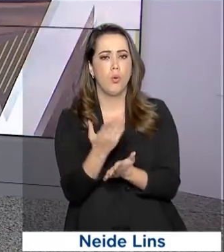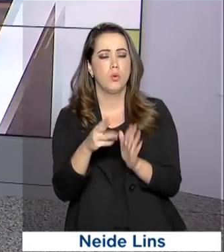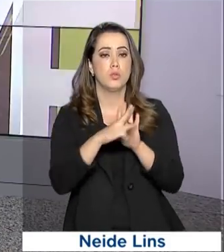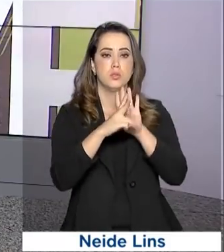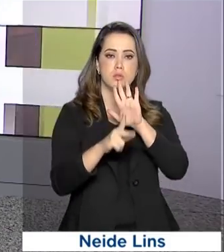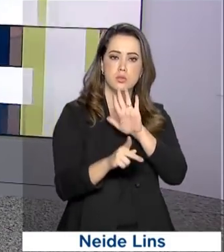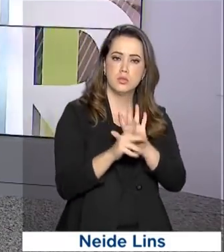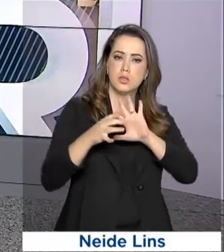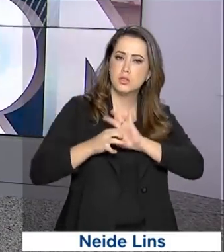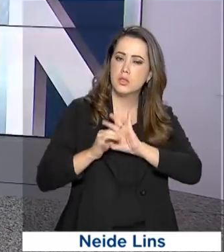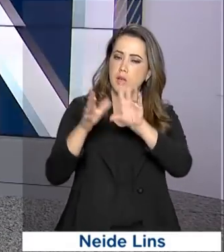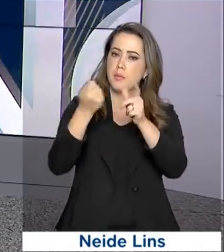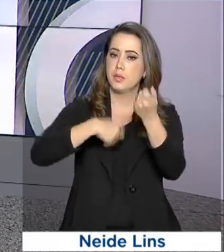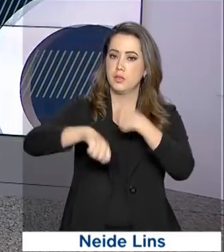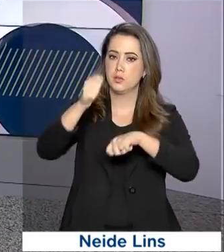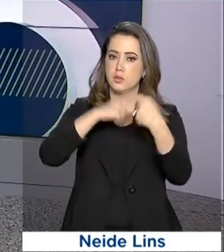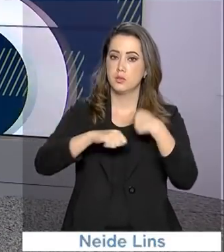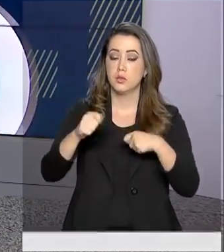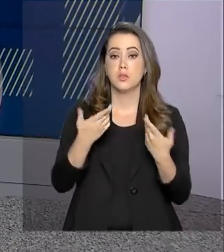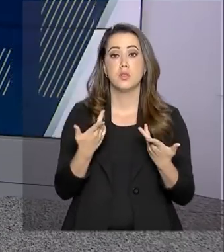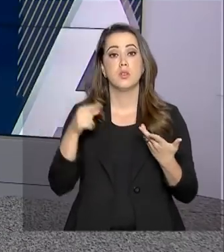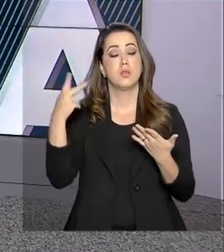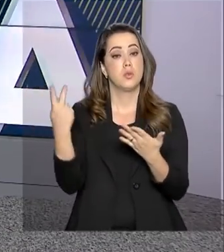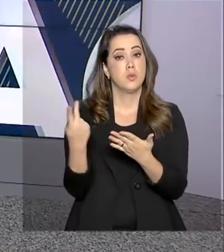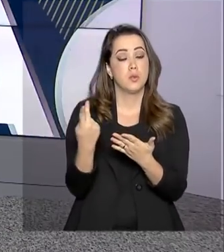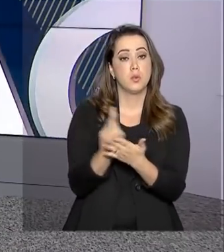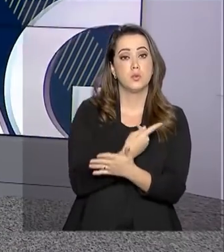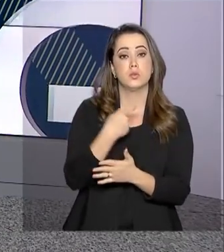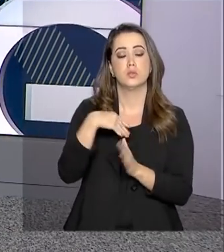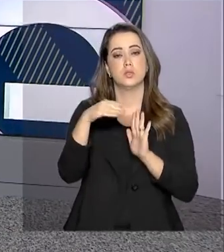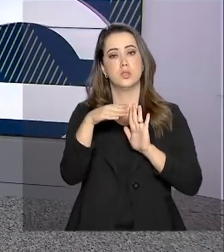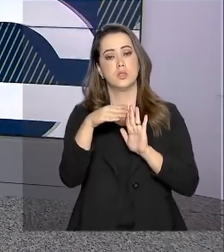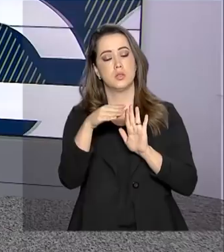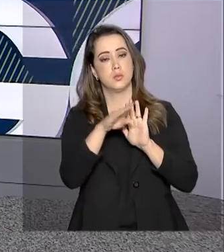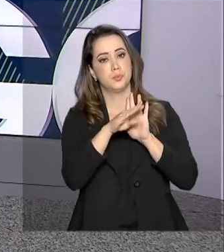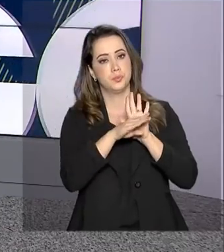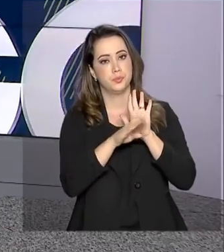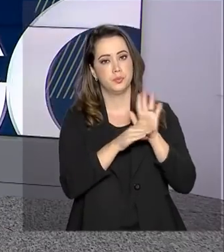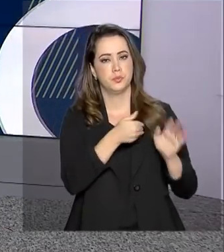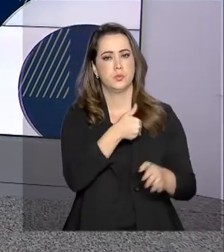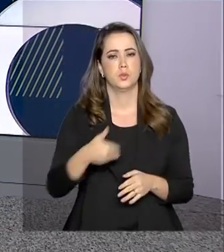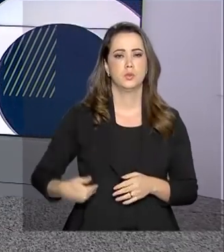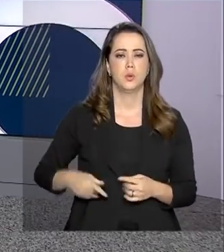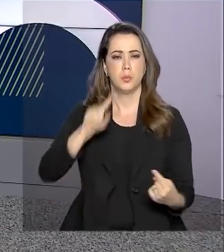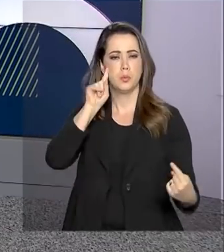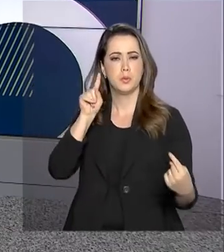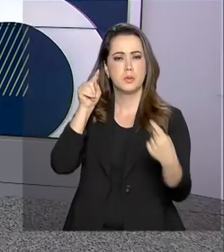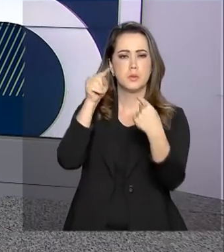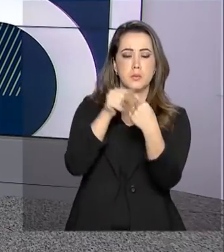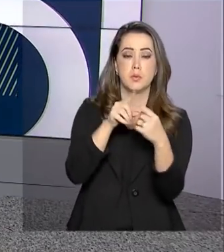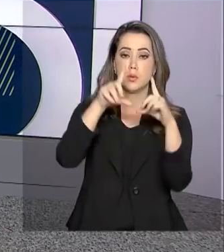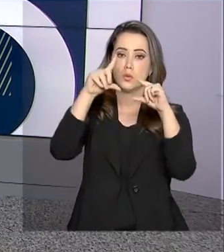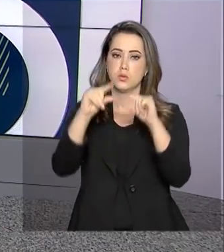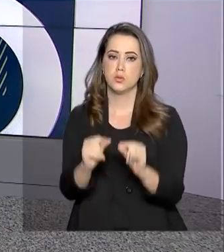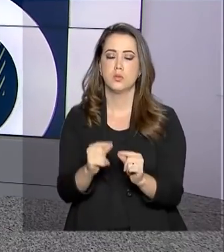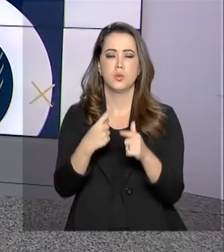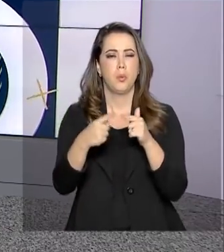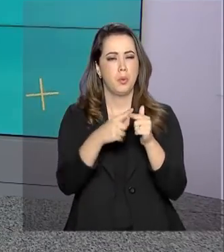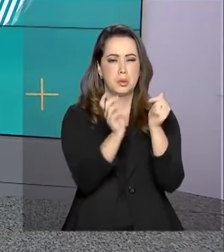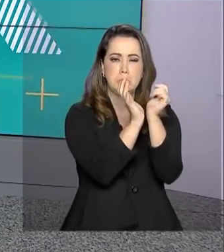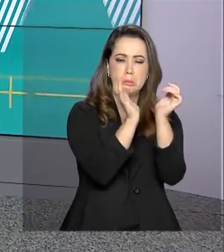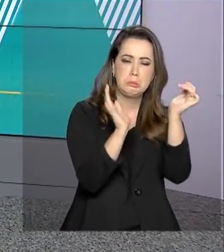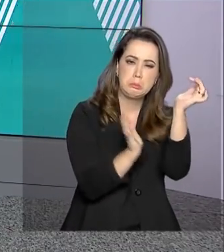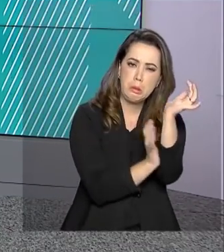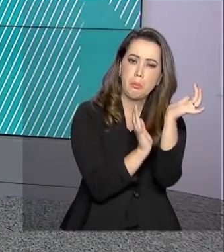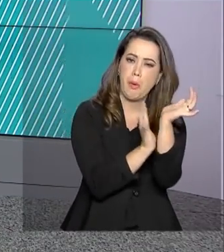provisória da liberdade econômica. Prevista no programa de governo, a medida tem como principal objetivo reduzir a burocracia,